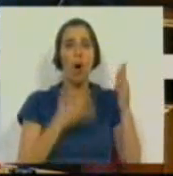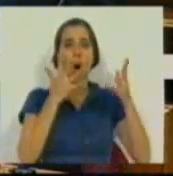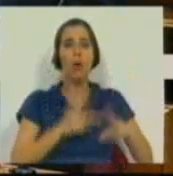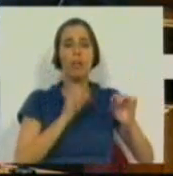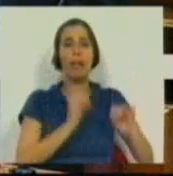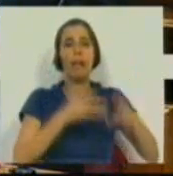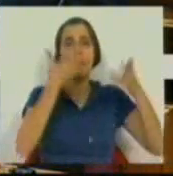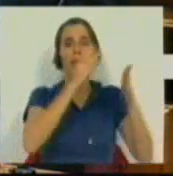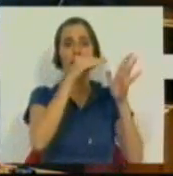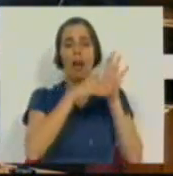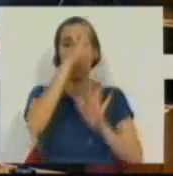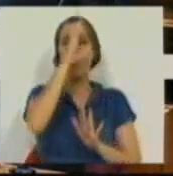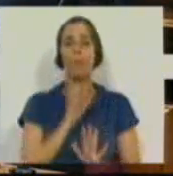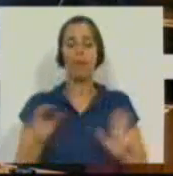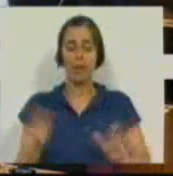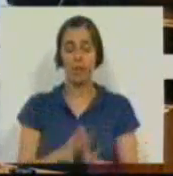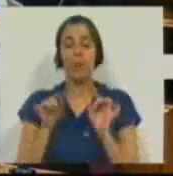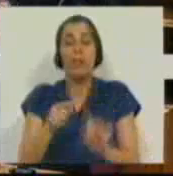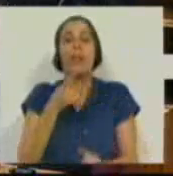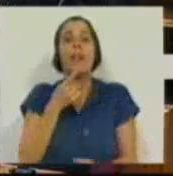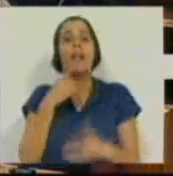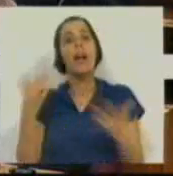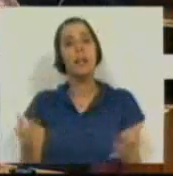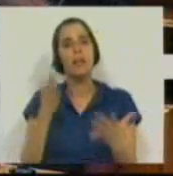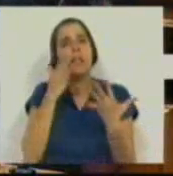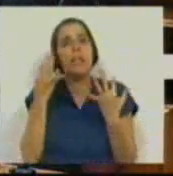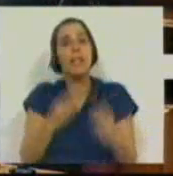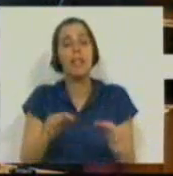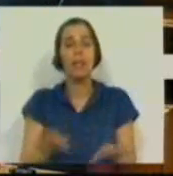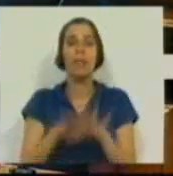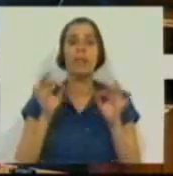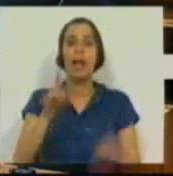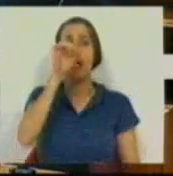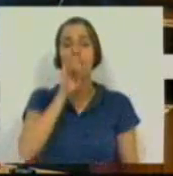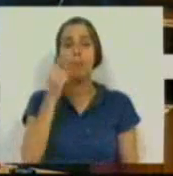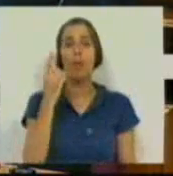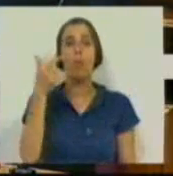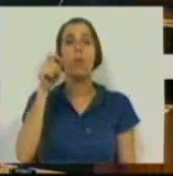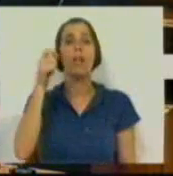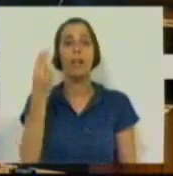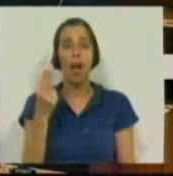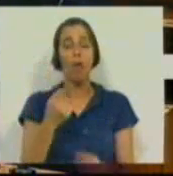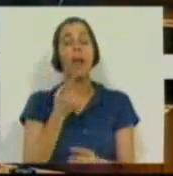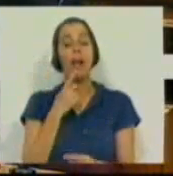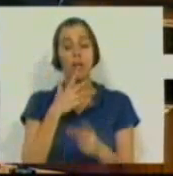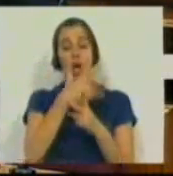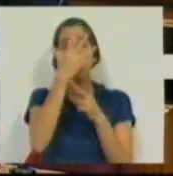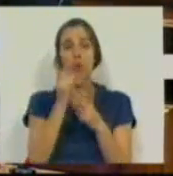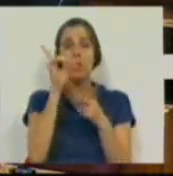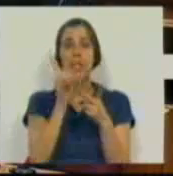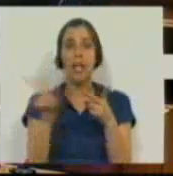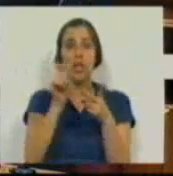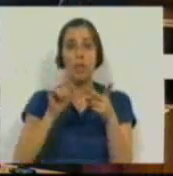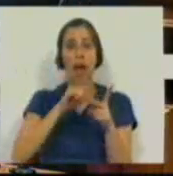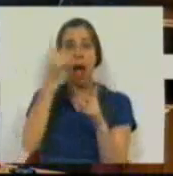Orçamento Inicial do Governo. E isto significa uma coisa simples, como aliás recorda o tal. Significa que no segundo semestre